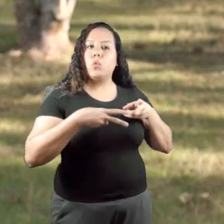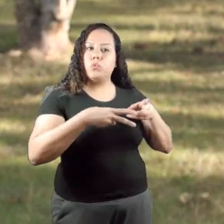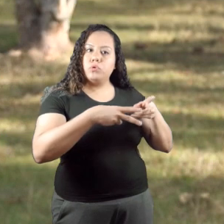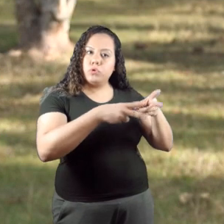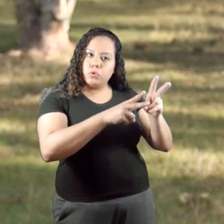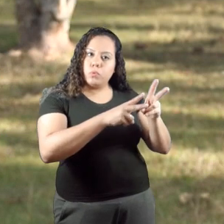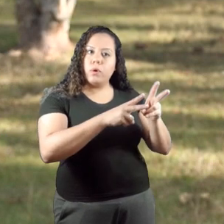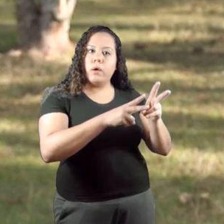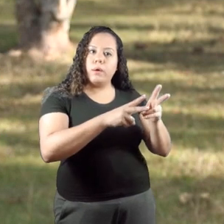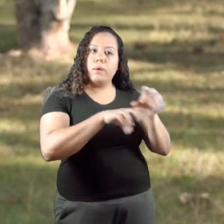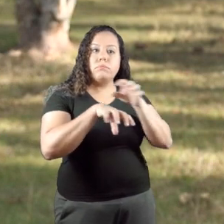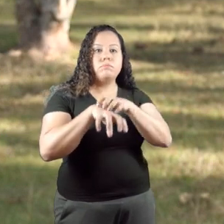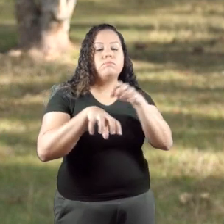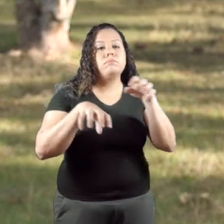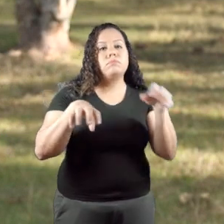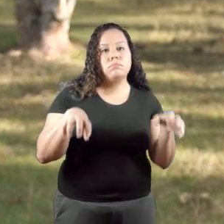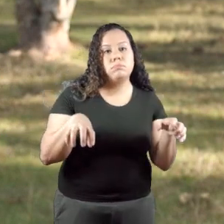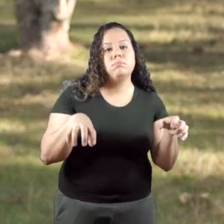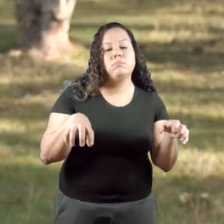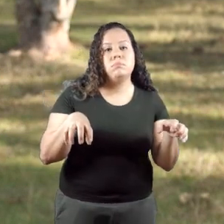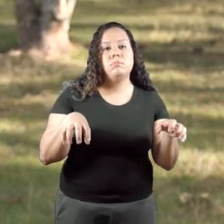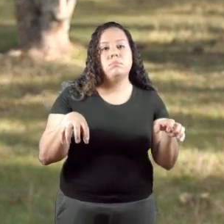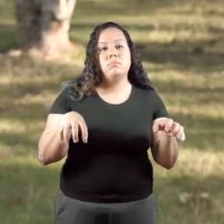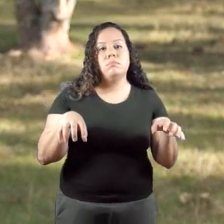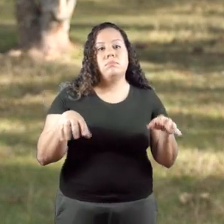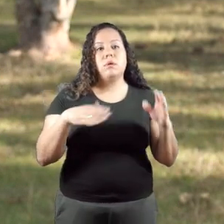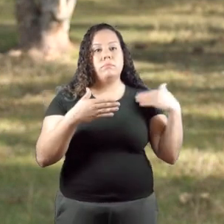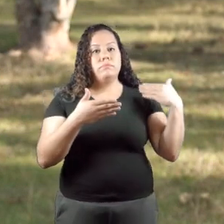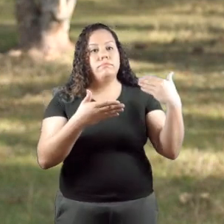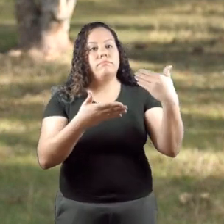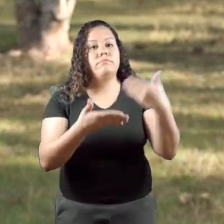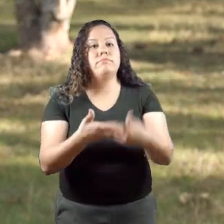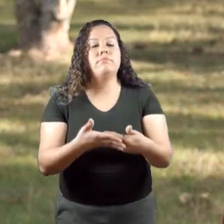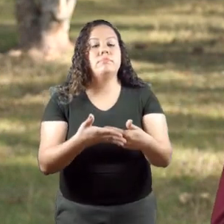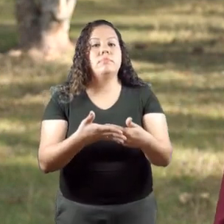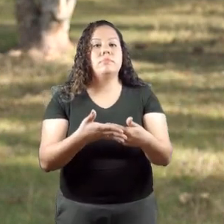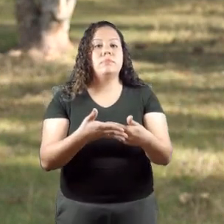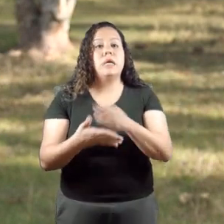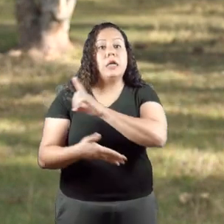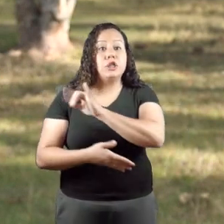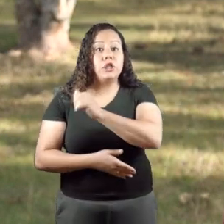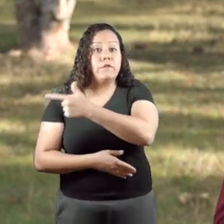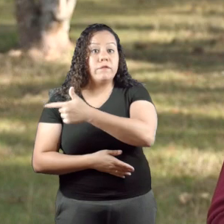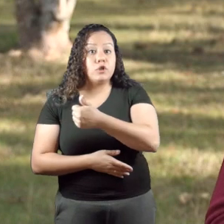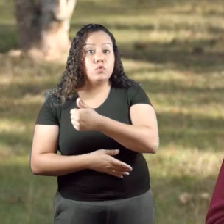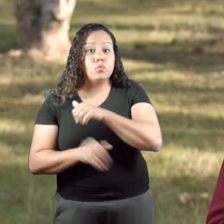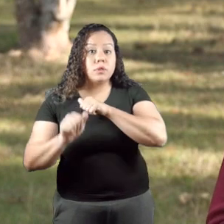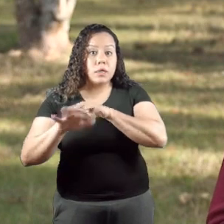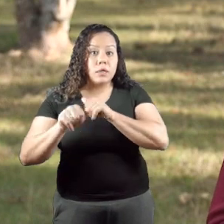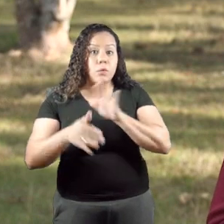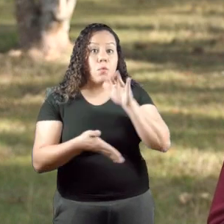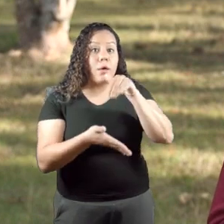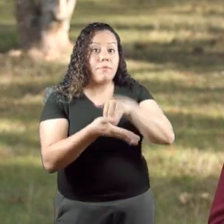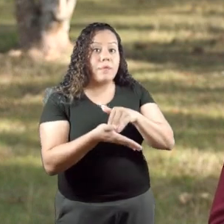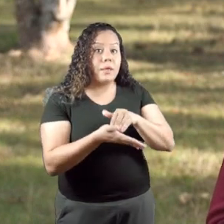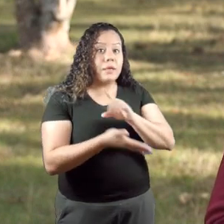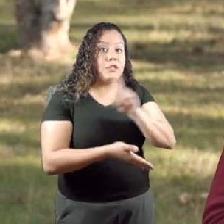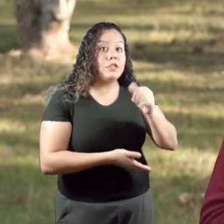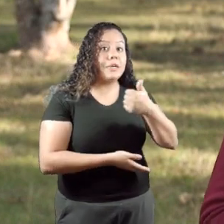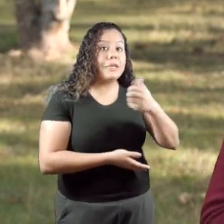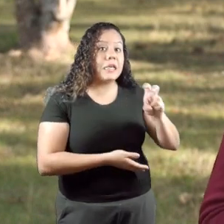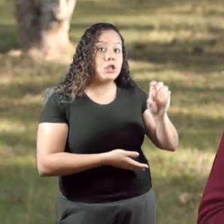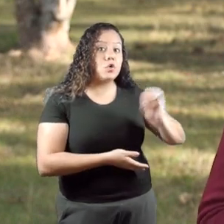opção para manter a matrícula no ensino remoto emergencial e, ao longo desse tempo, do dia 21 de